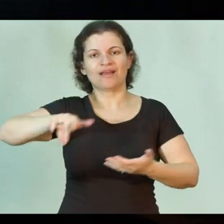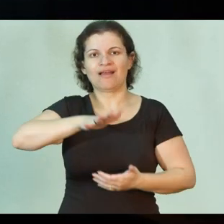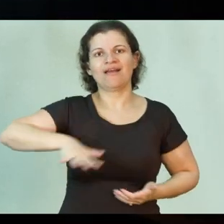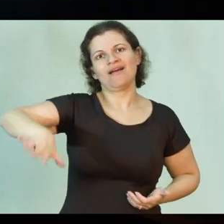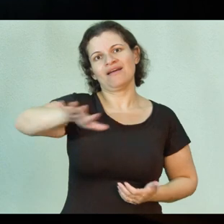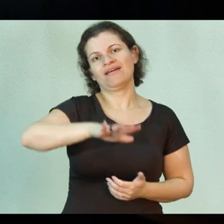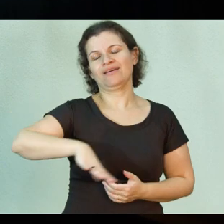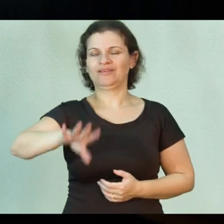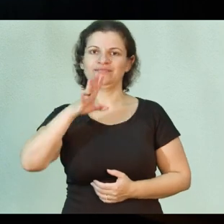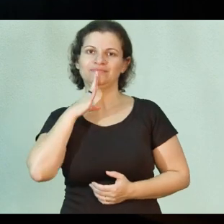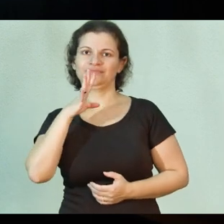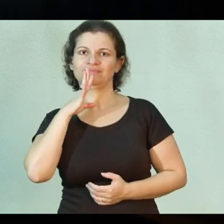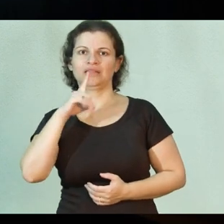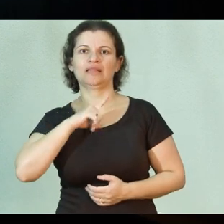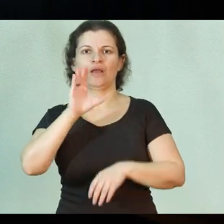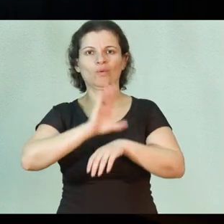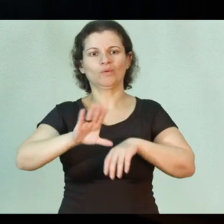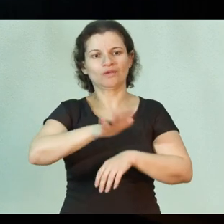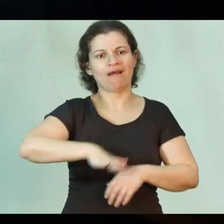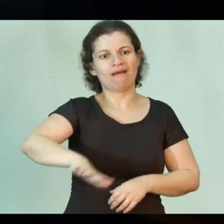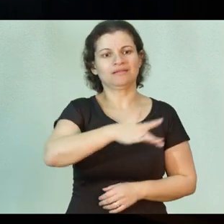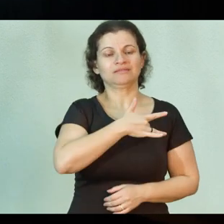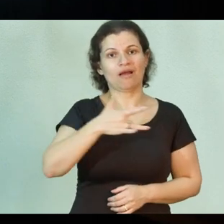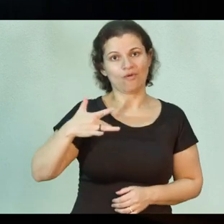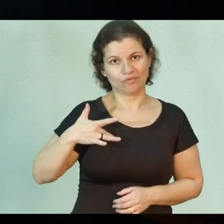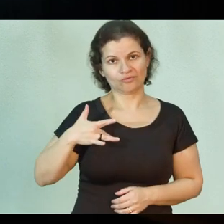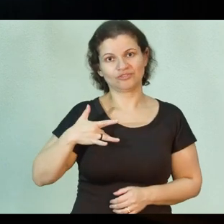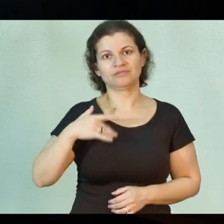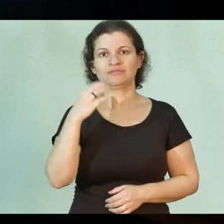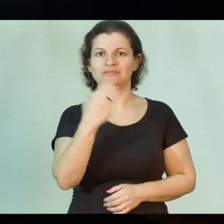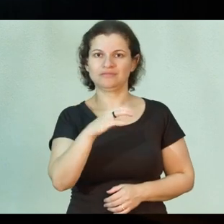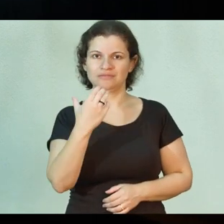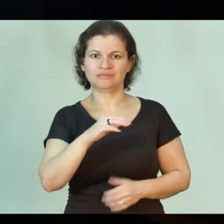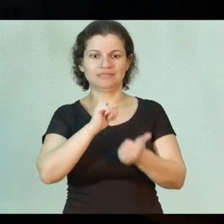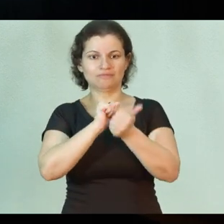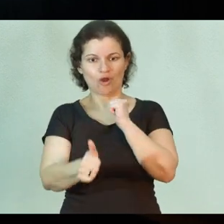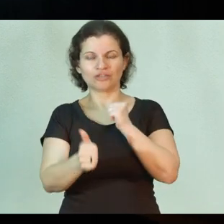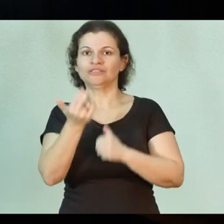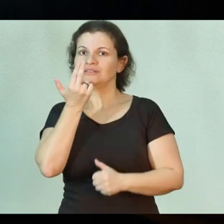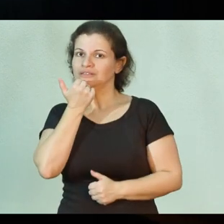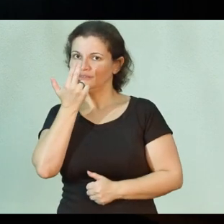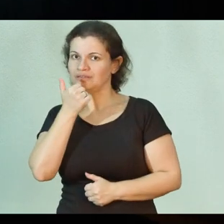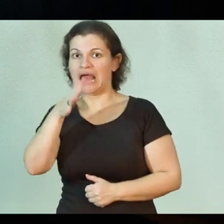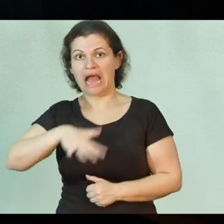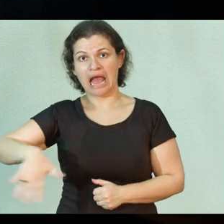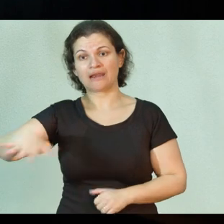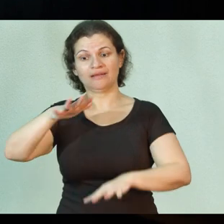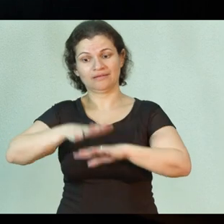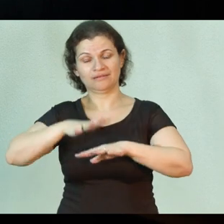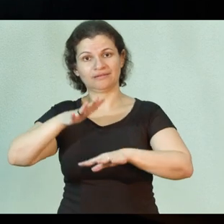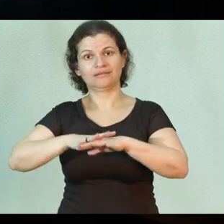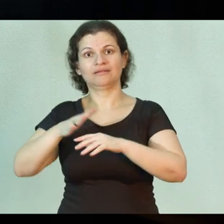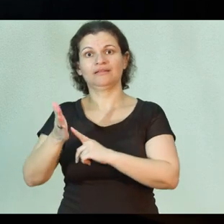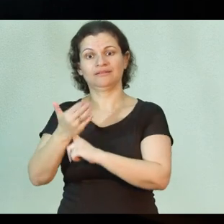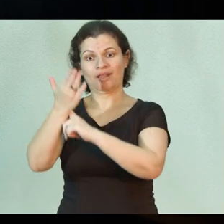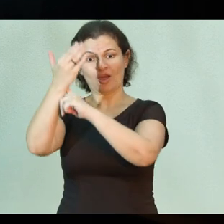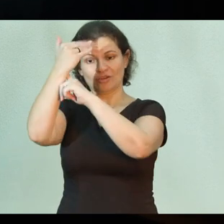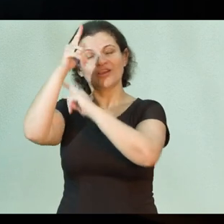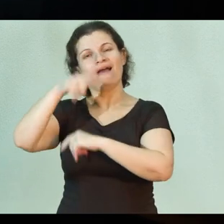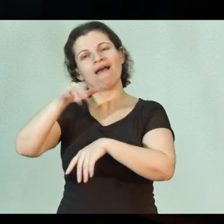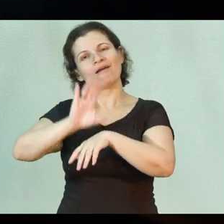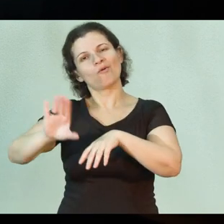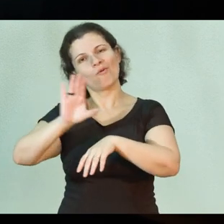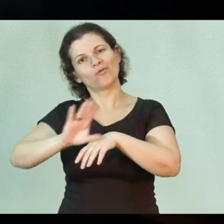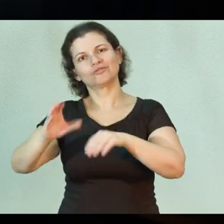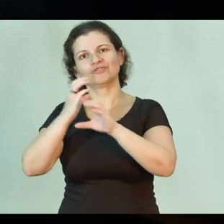conhecimento. Nós temos cursos na área de Saúde, Ciências do Esporte e Nutrição, na área de Exatas e Tecnológicas, que são